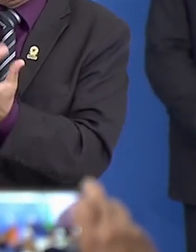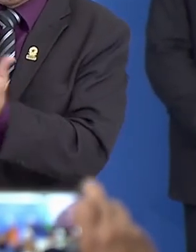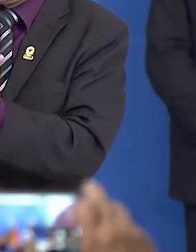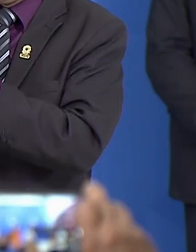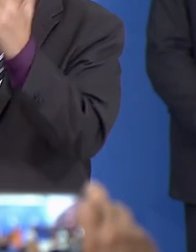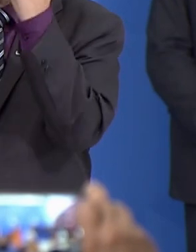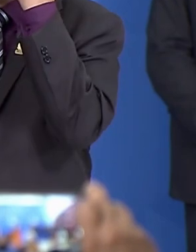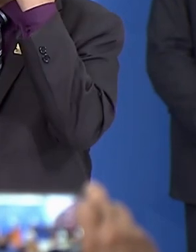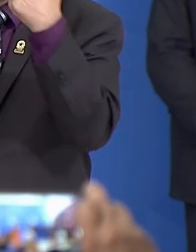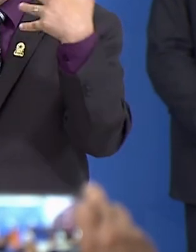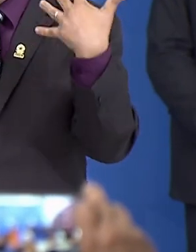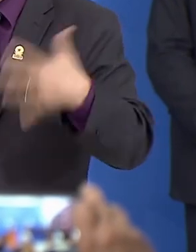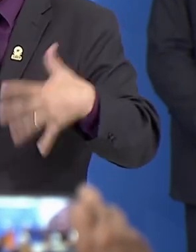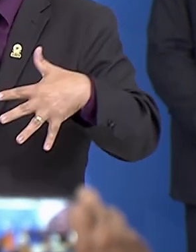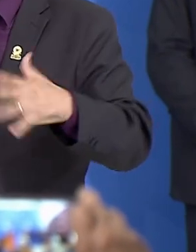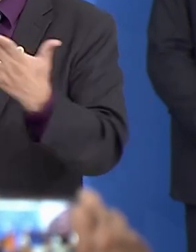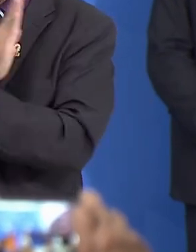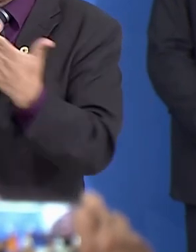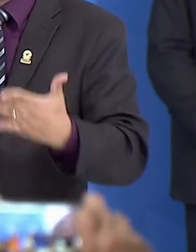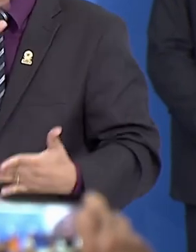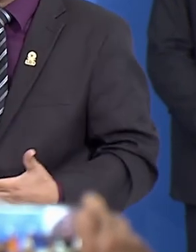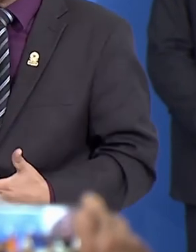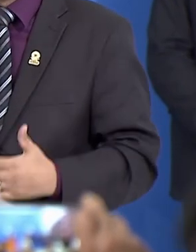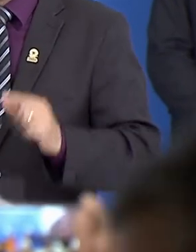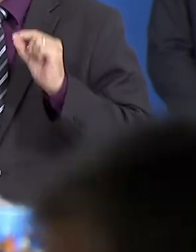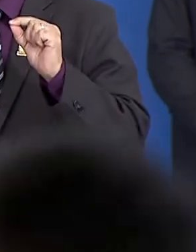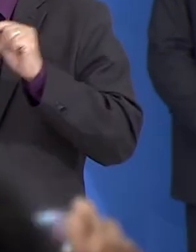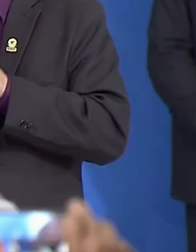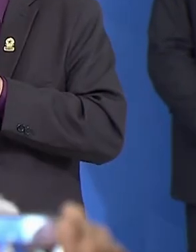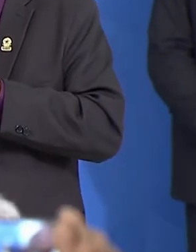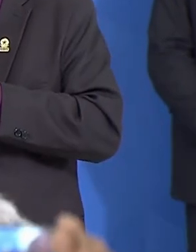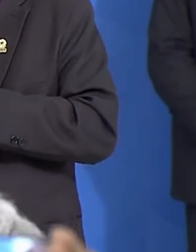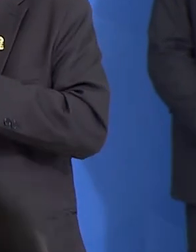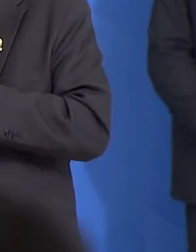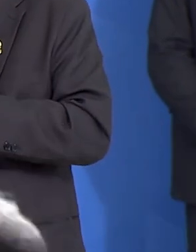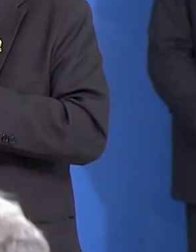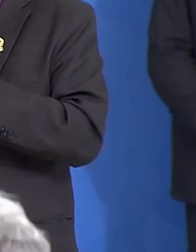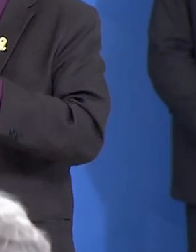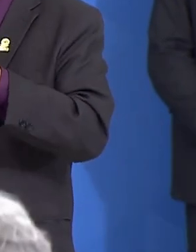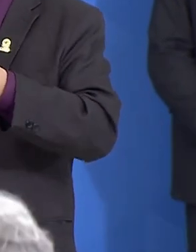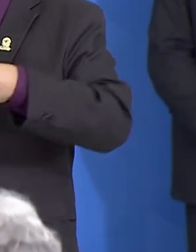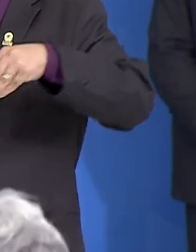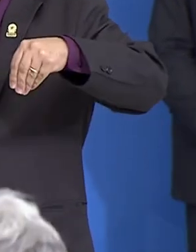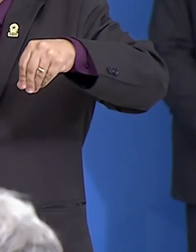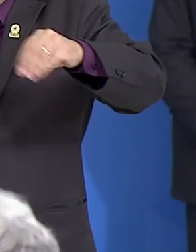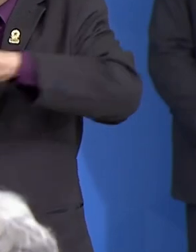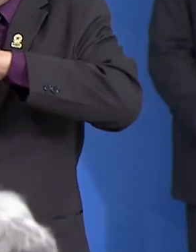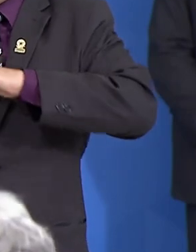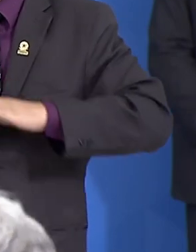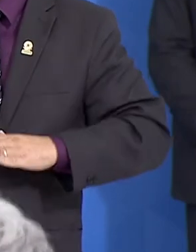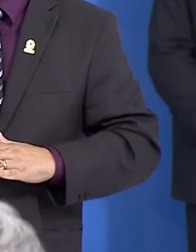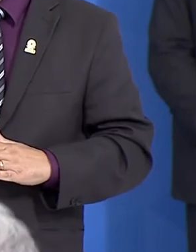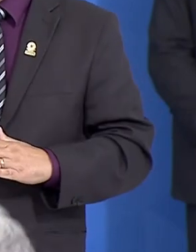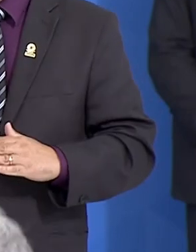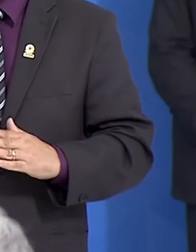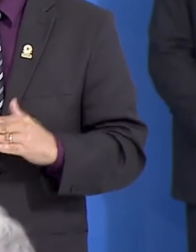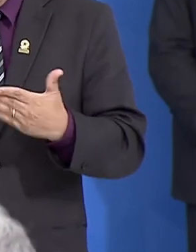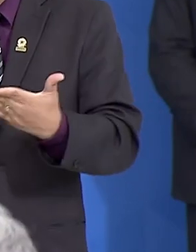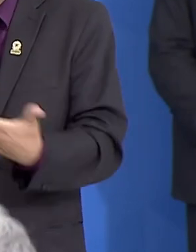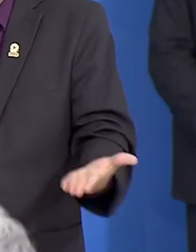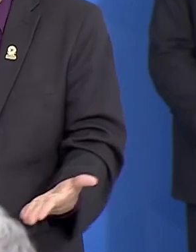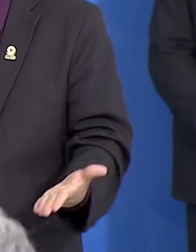de uma vastidão de 60% do território nacional, ainda hoje